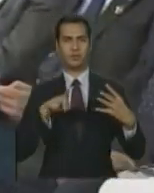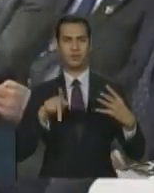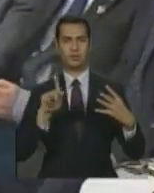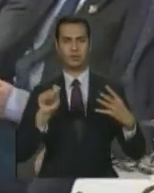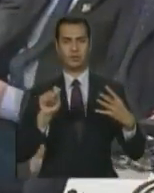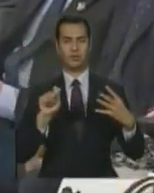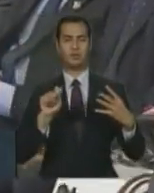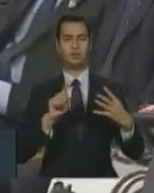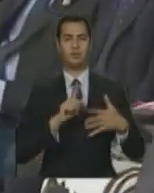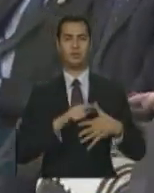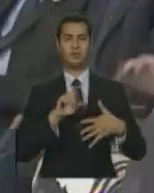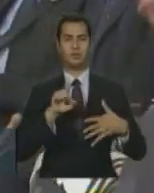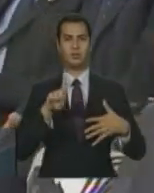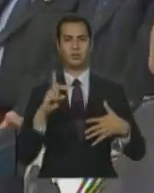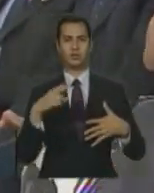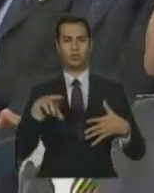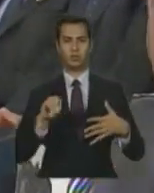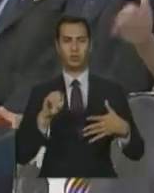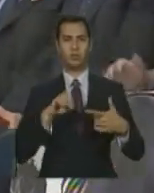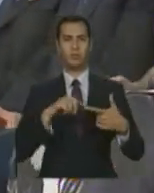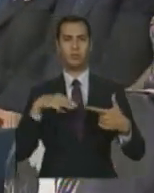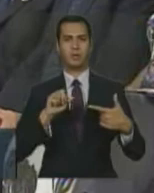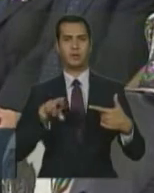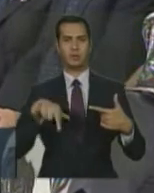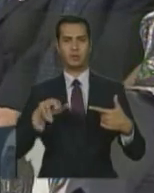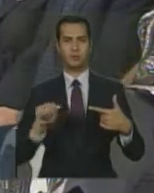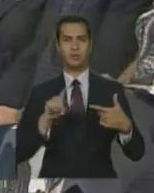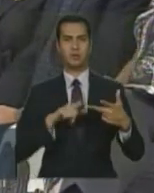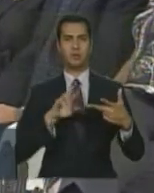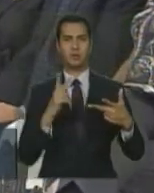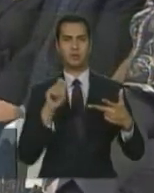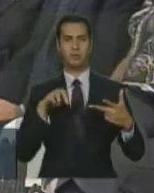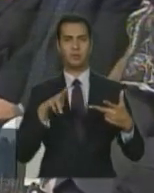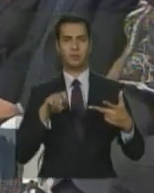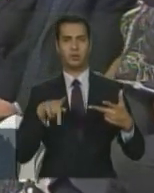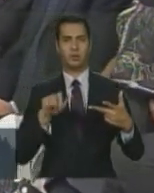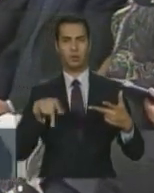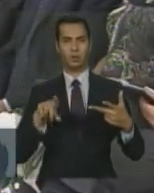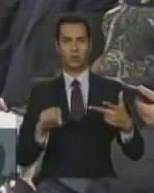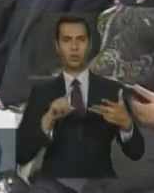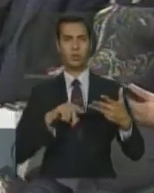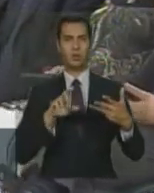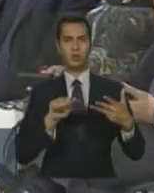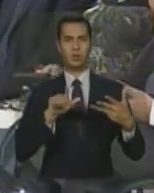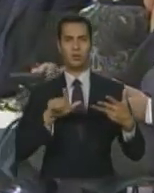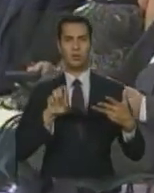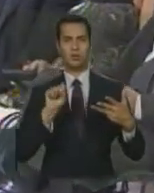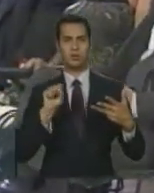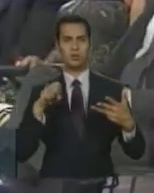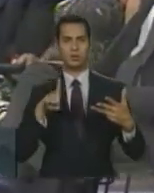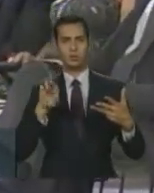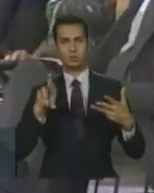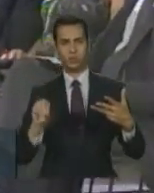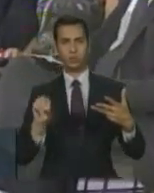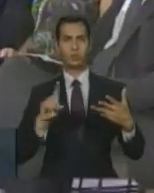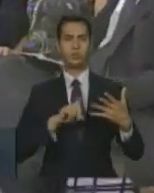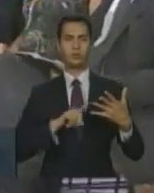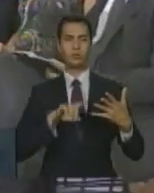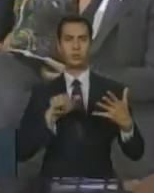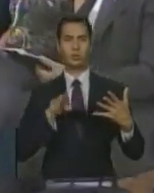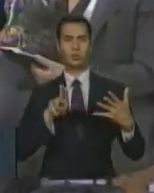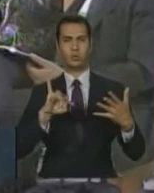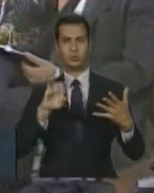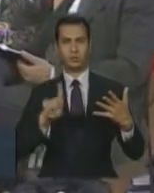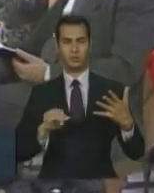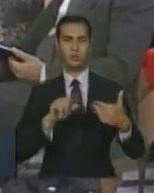Cocay Edinho Araújo Marina Santana Emiliano José Alessandro Molon Luiz